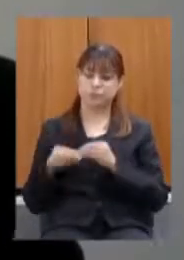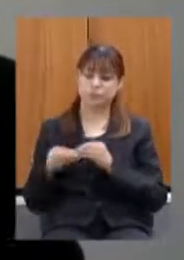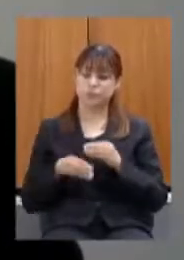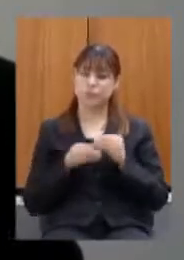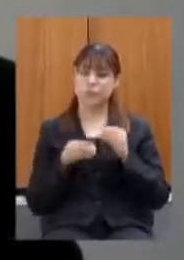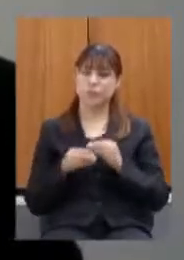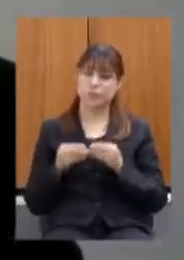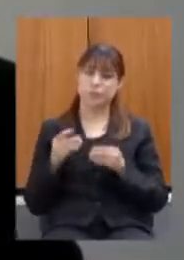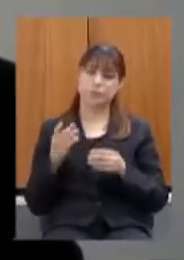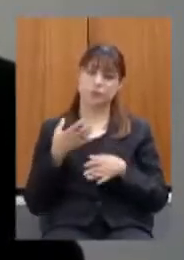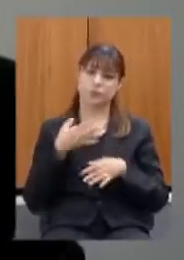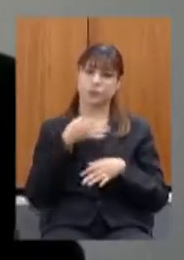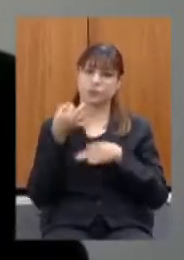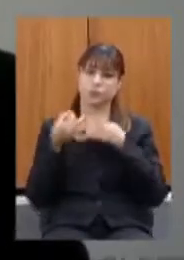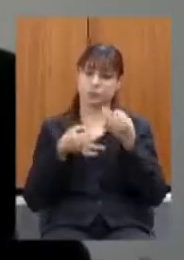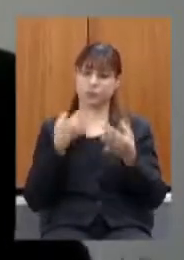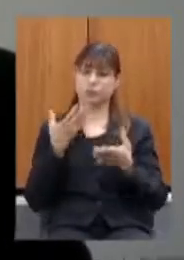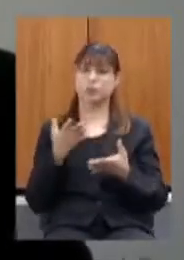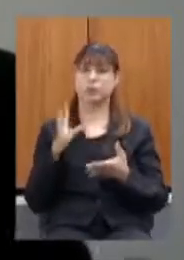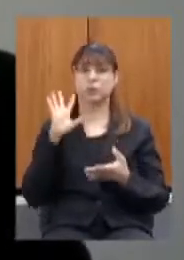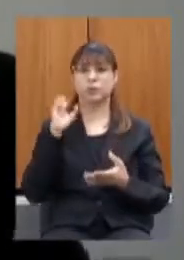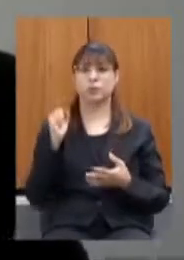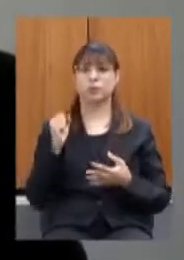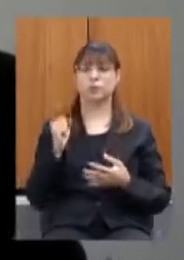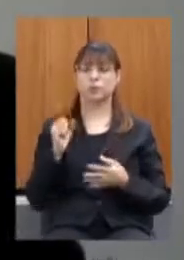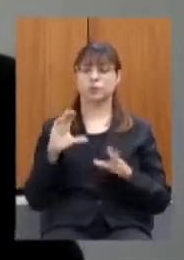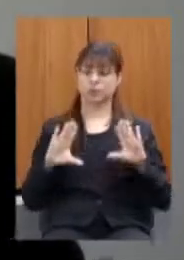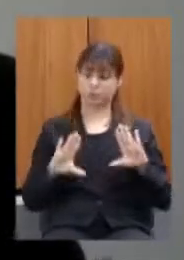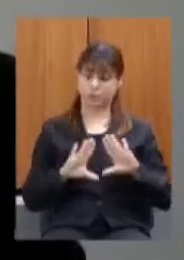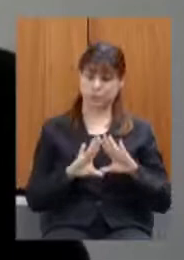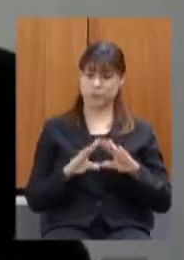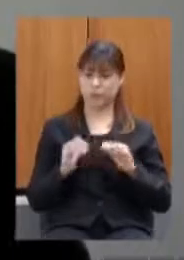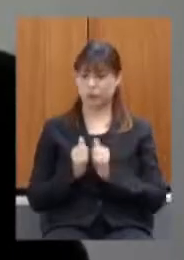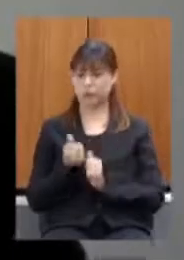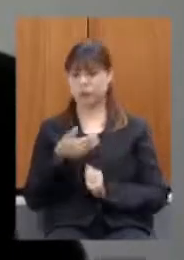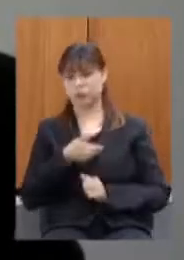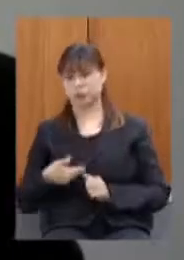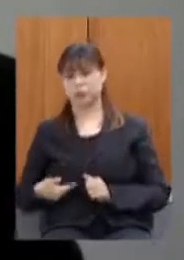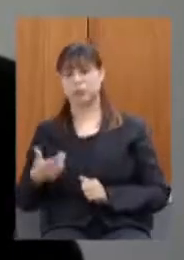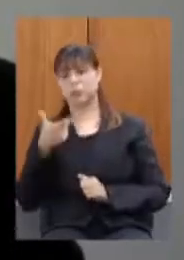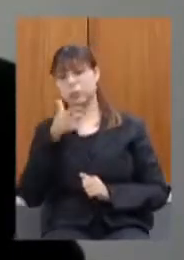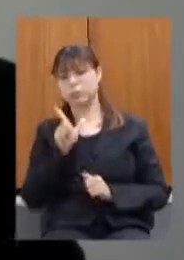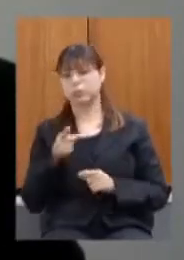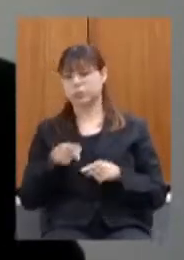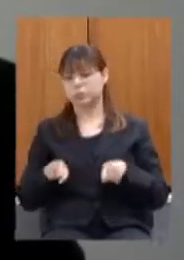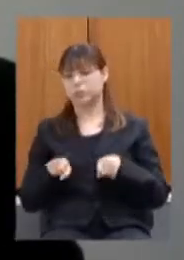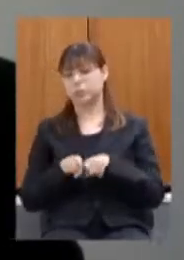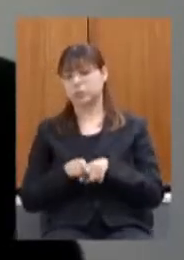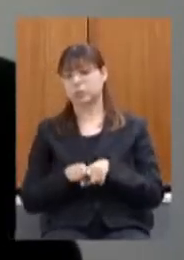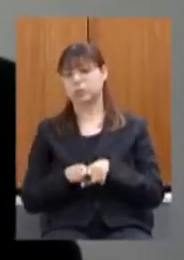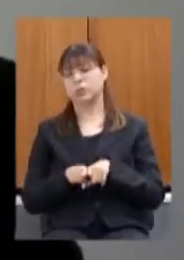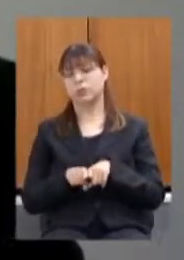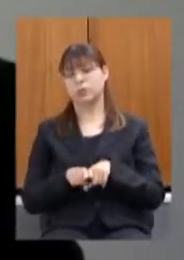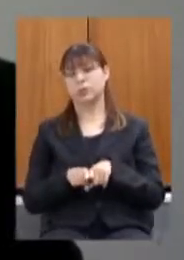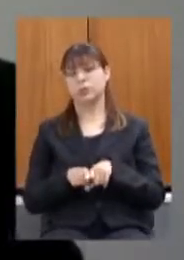eu acho que a assembleia do estado tem sido parceiro e o poder executivo tem sido parceiro